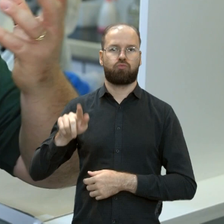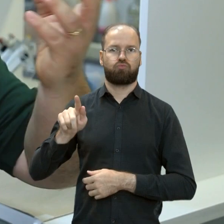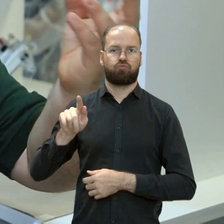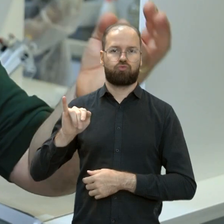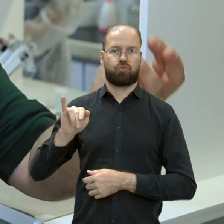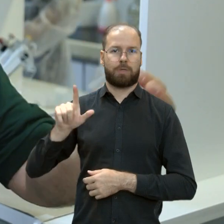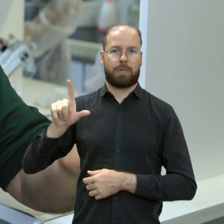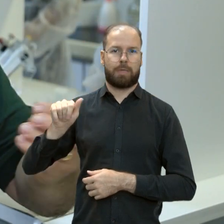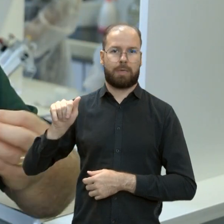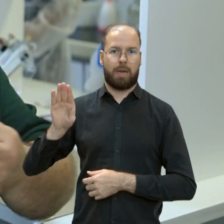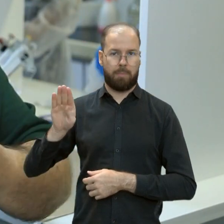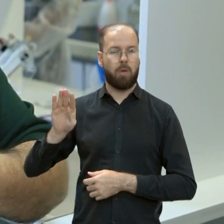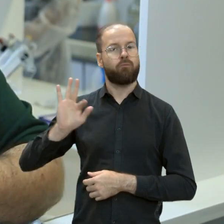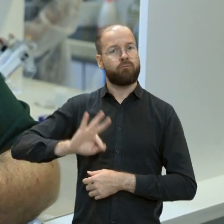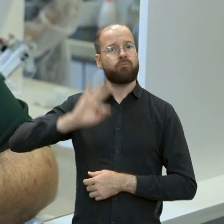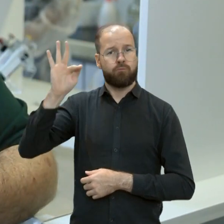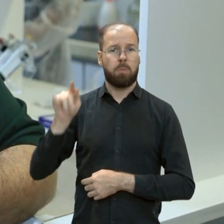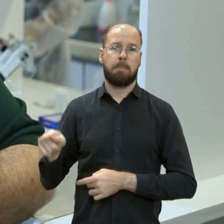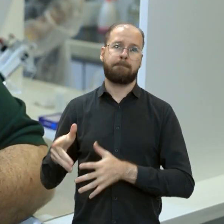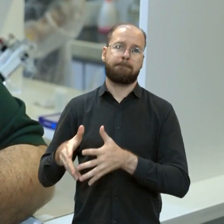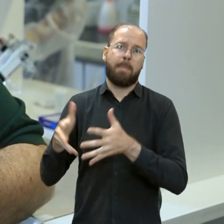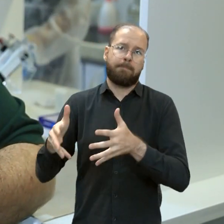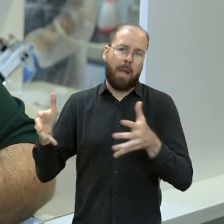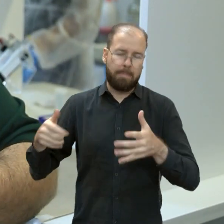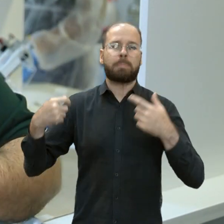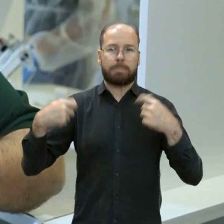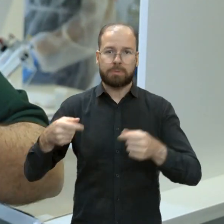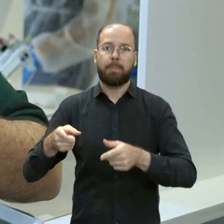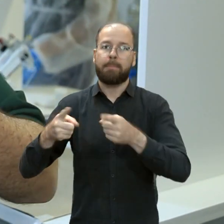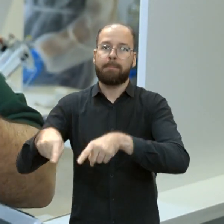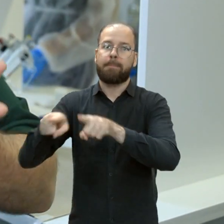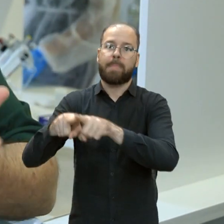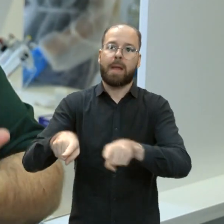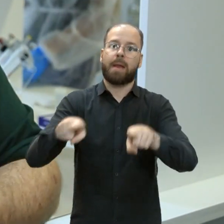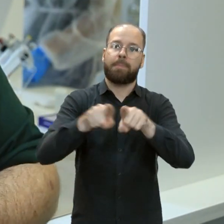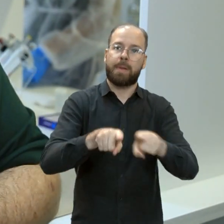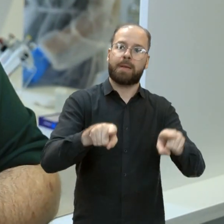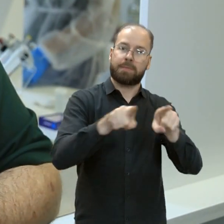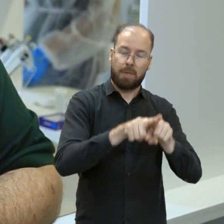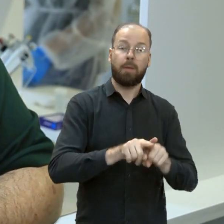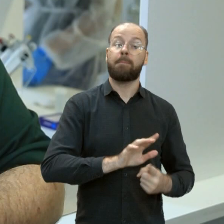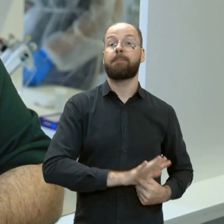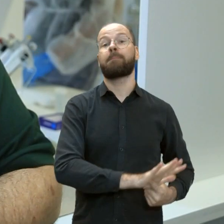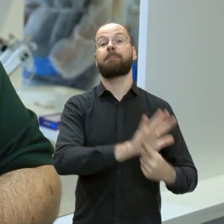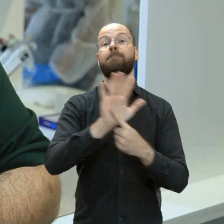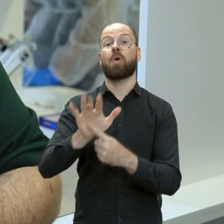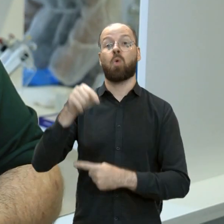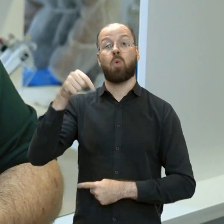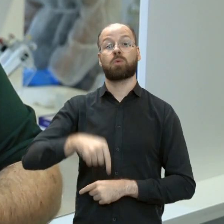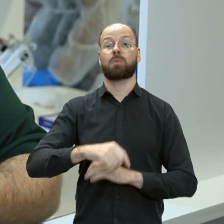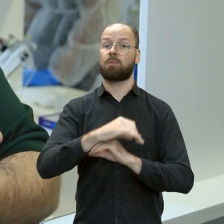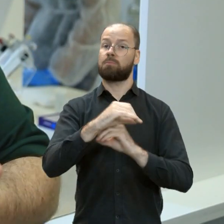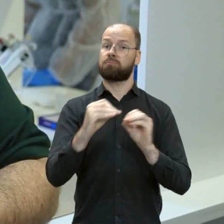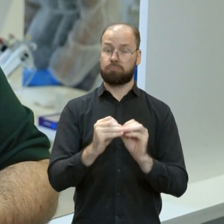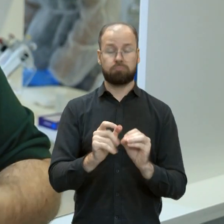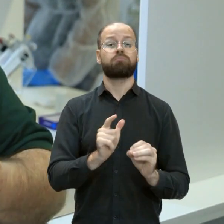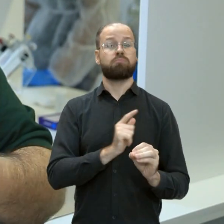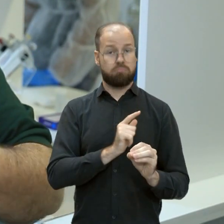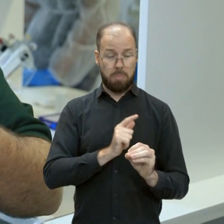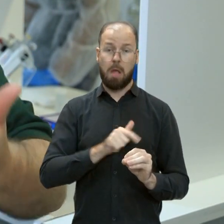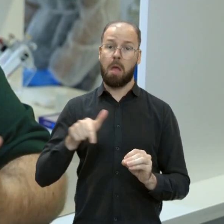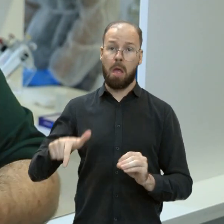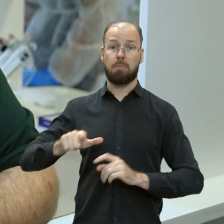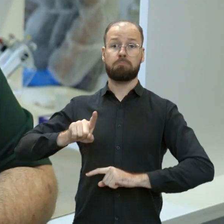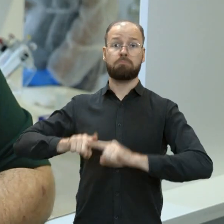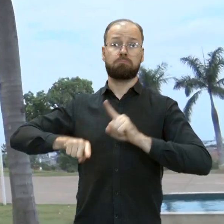precisamos ter essas conversas, estabelecermos essas parcerias, mostrar o que a universidade tem de ferramentas